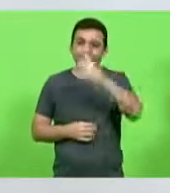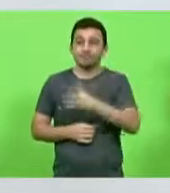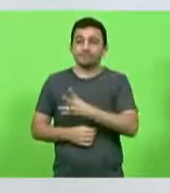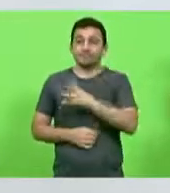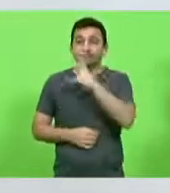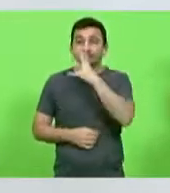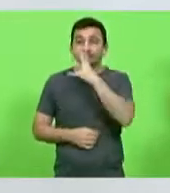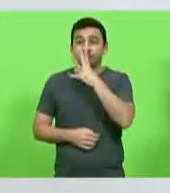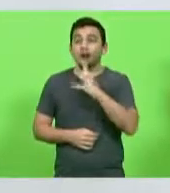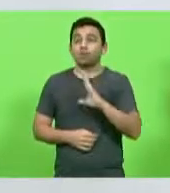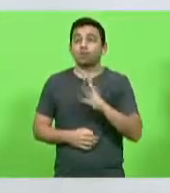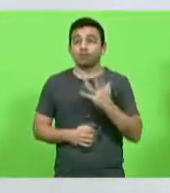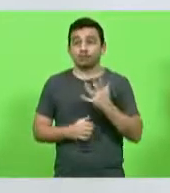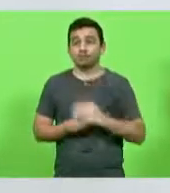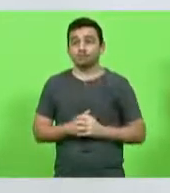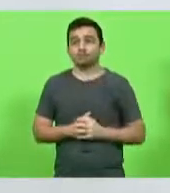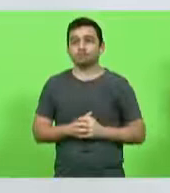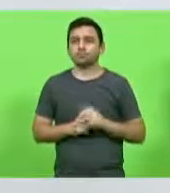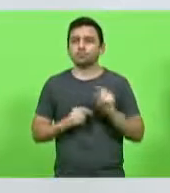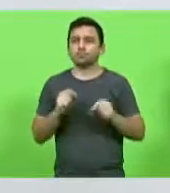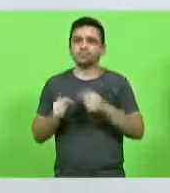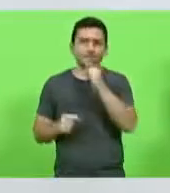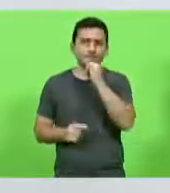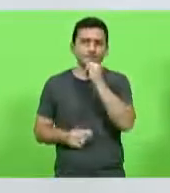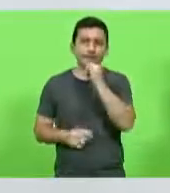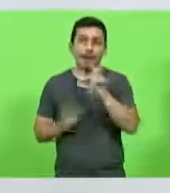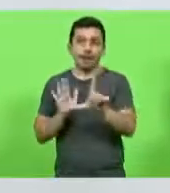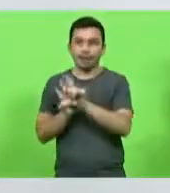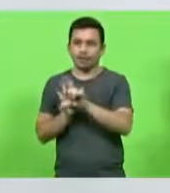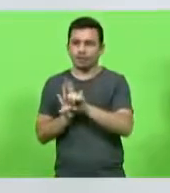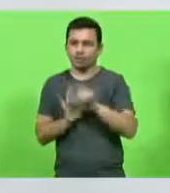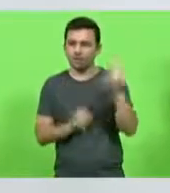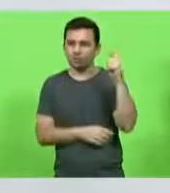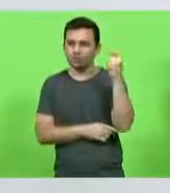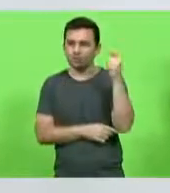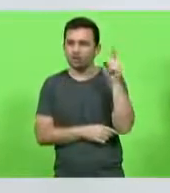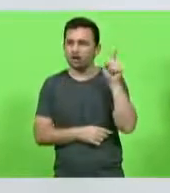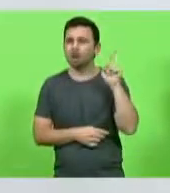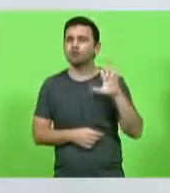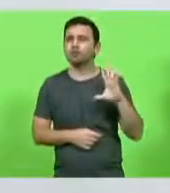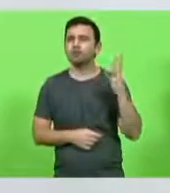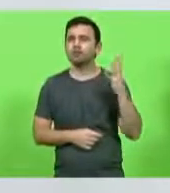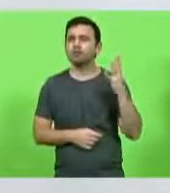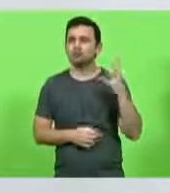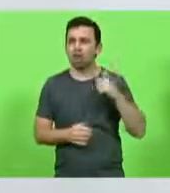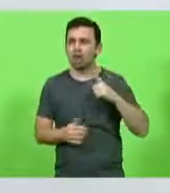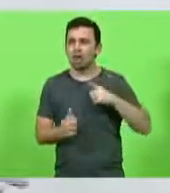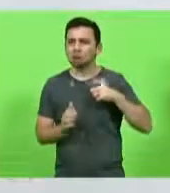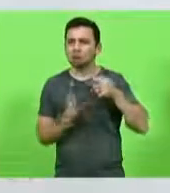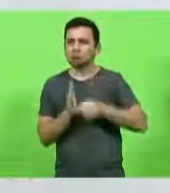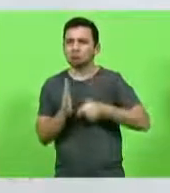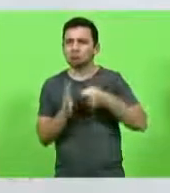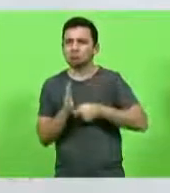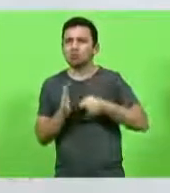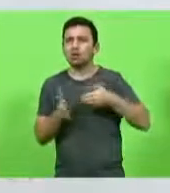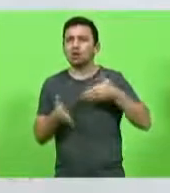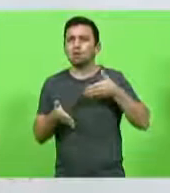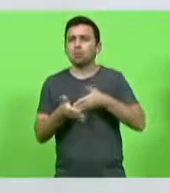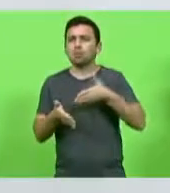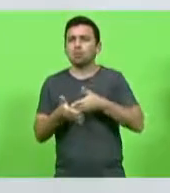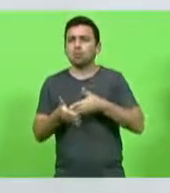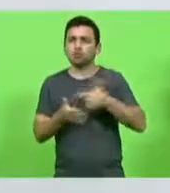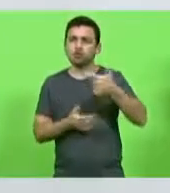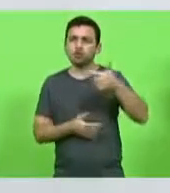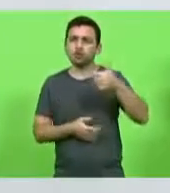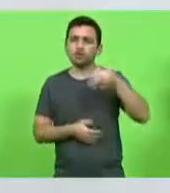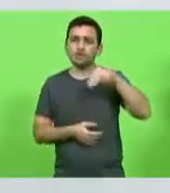com as adversidades. Enfrentamos, por exemplo, aquela lei rio-grandense que botava restrições até 12 milhas na